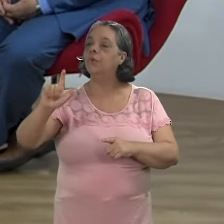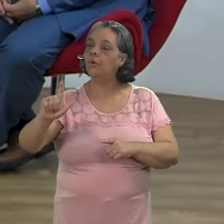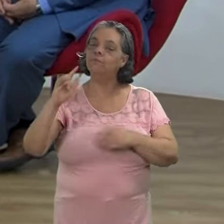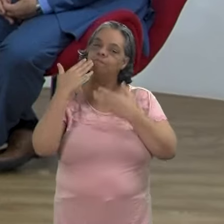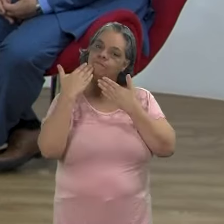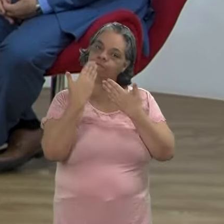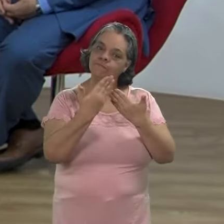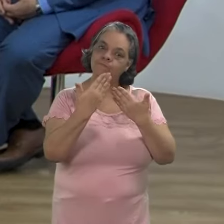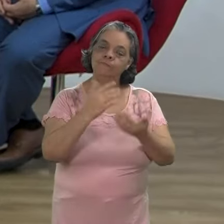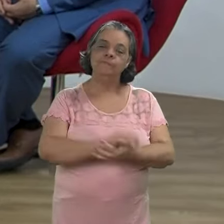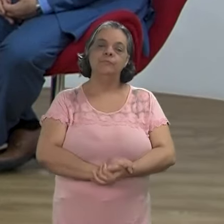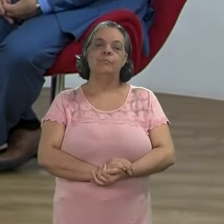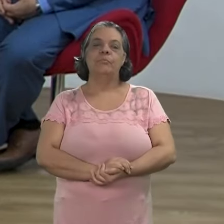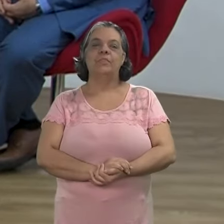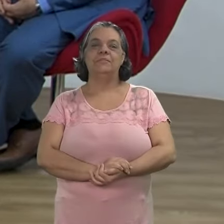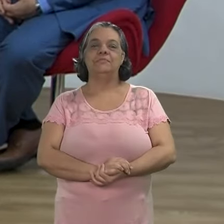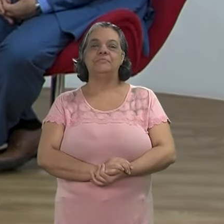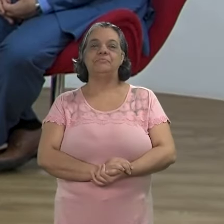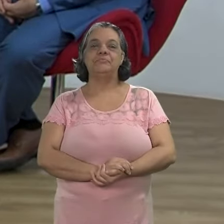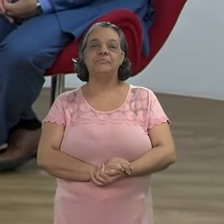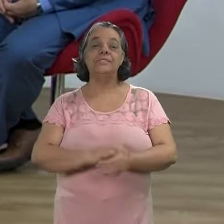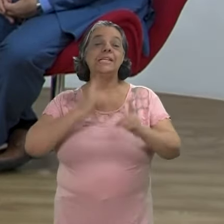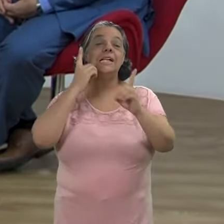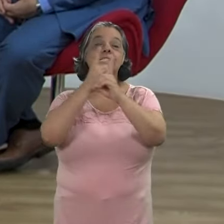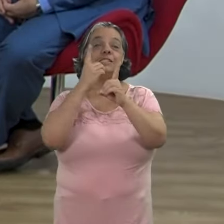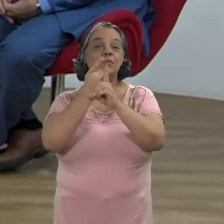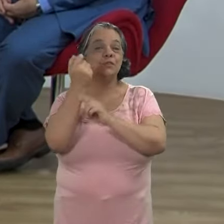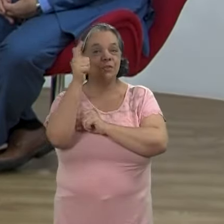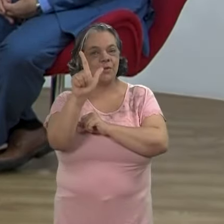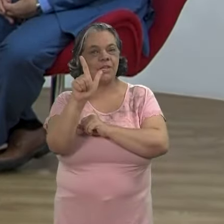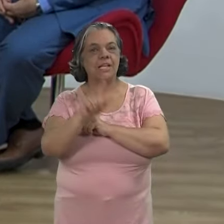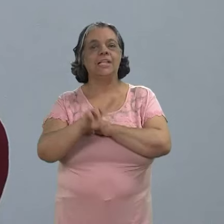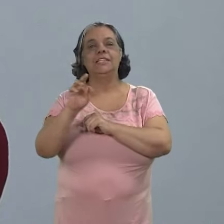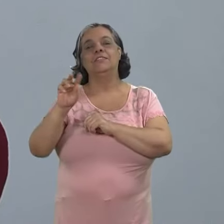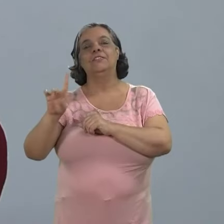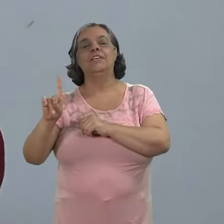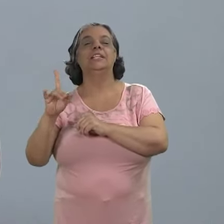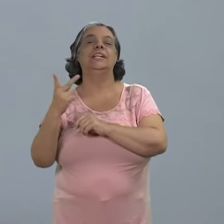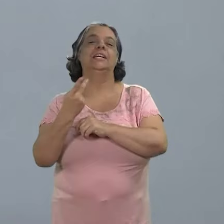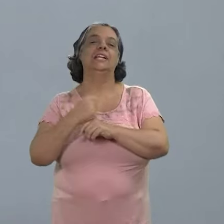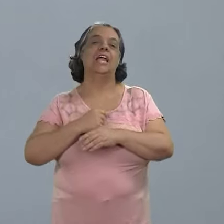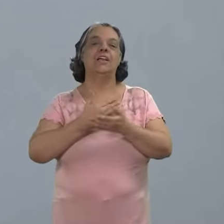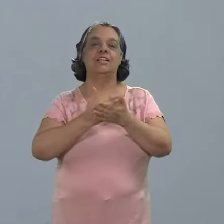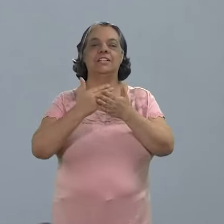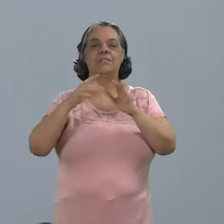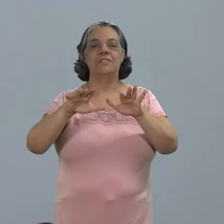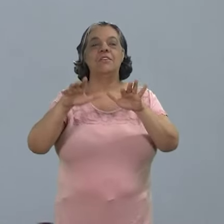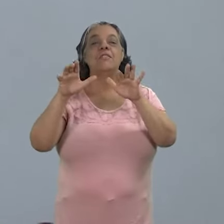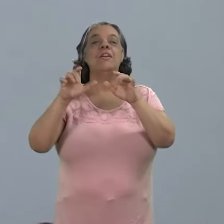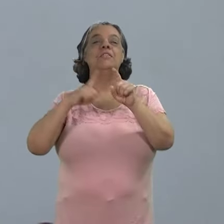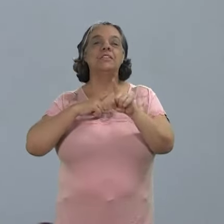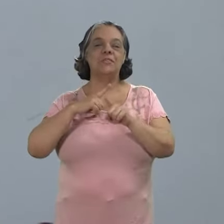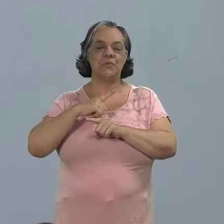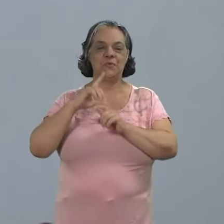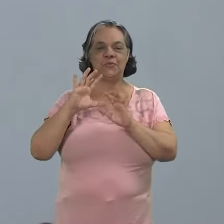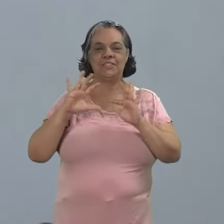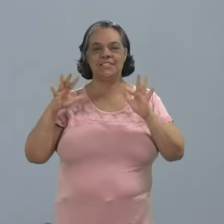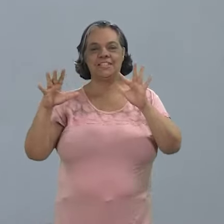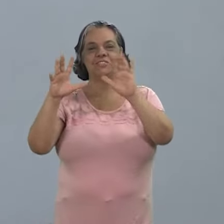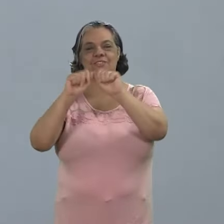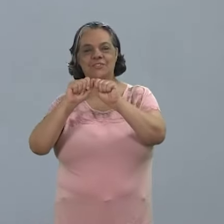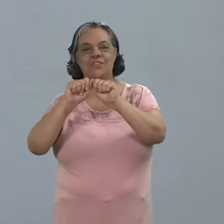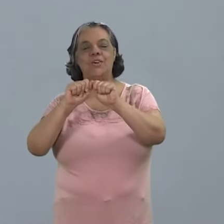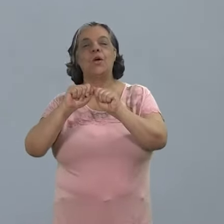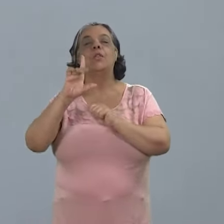Manoel eu que agradeço é a gente que agradece a gente se encontra numa próxima o TVDH é uma iniciativa da Cátedra Unesco